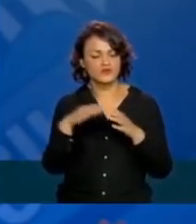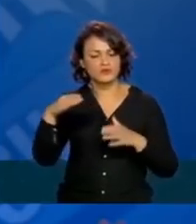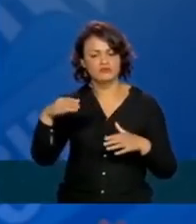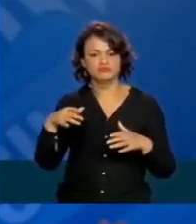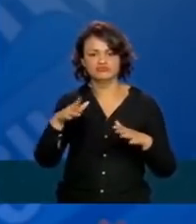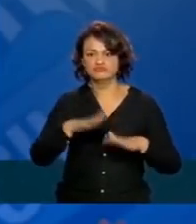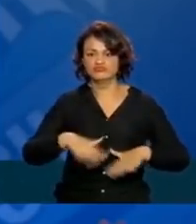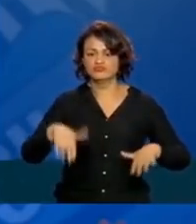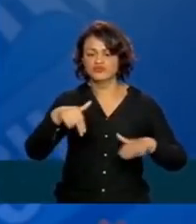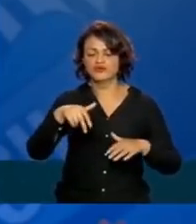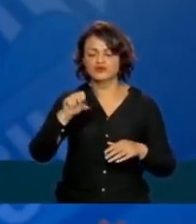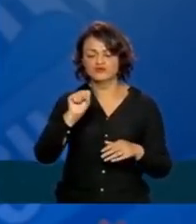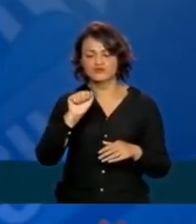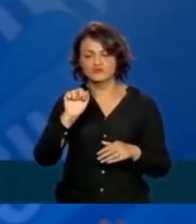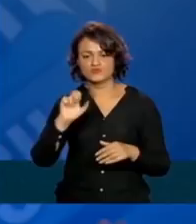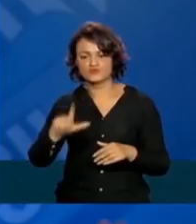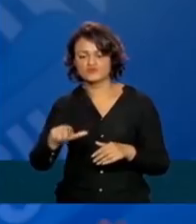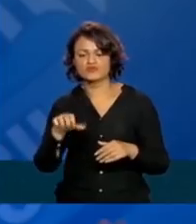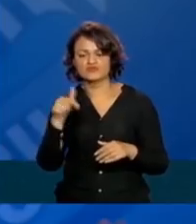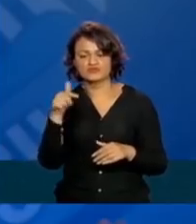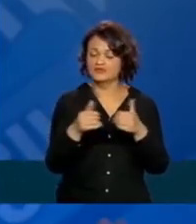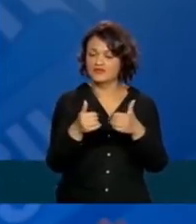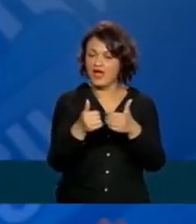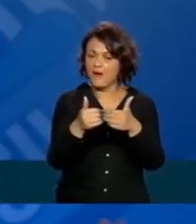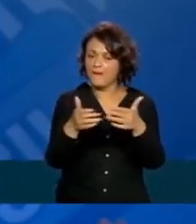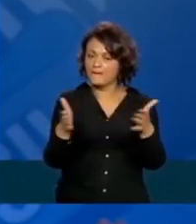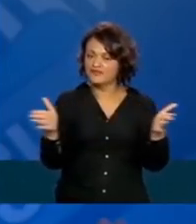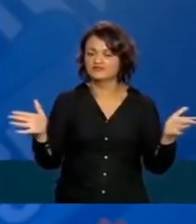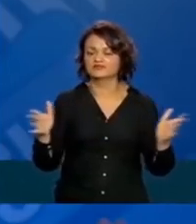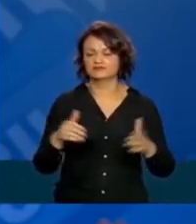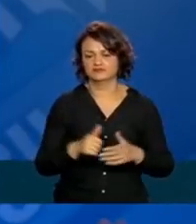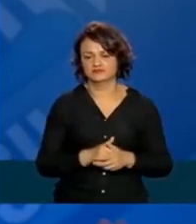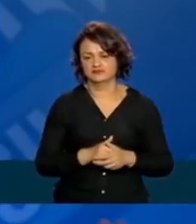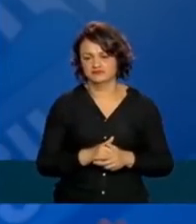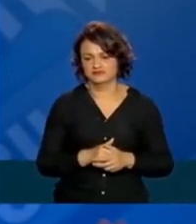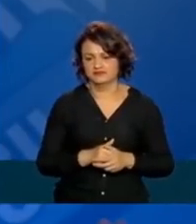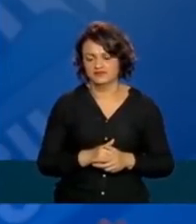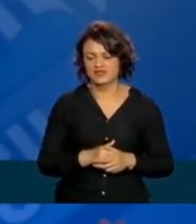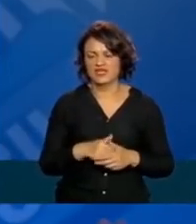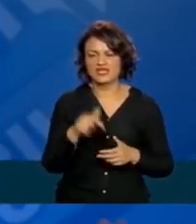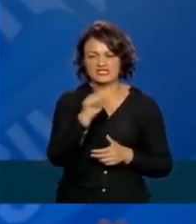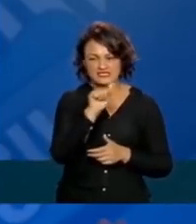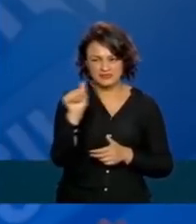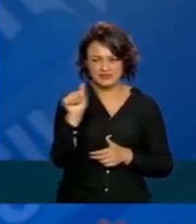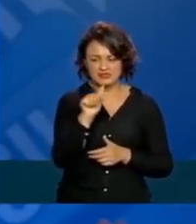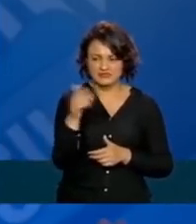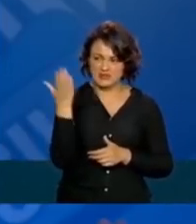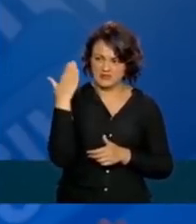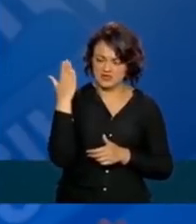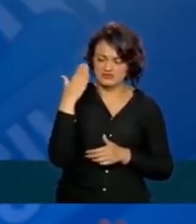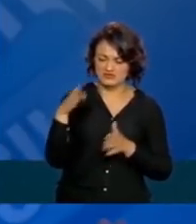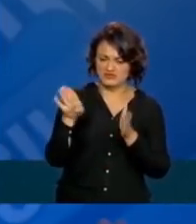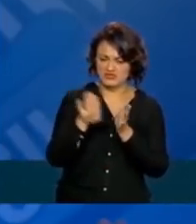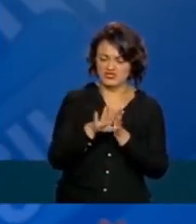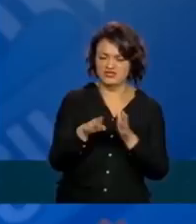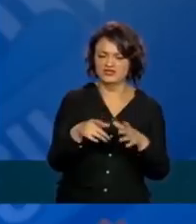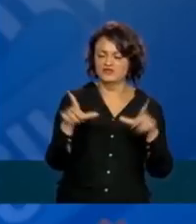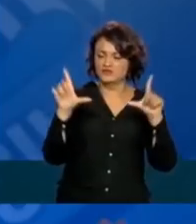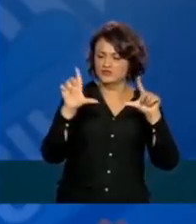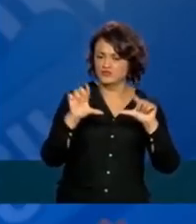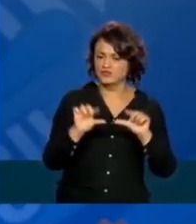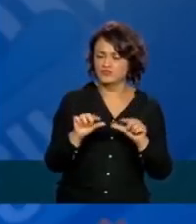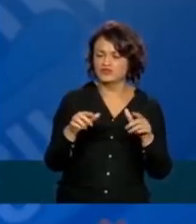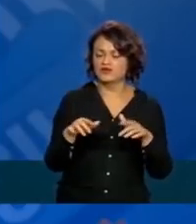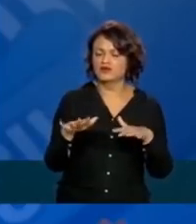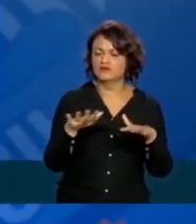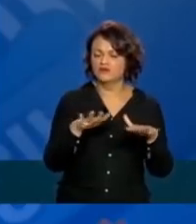SUS chegando a 7.768. Eu acho que as últimas duas semanas que foram de redução